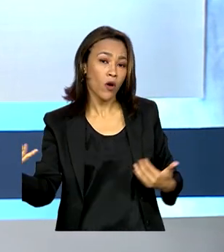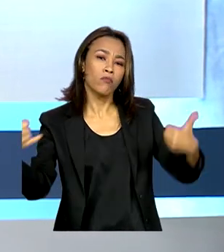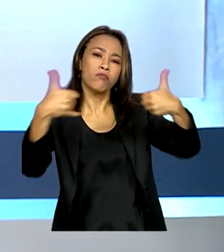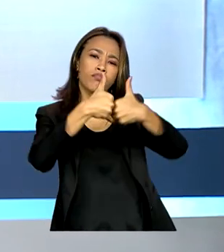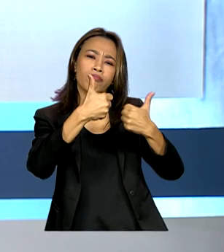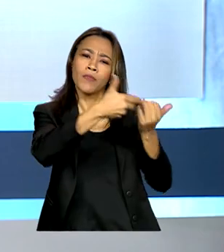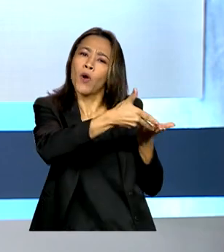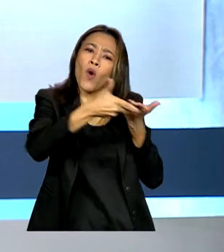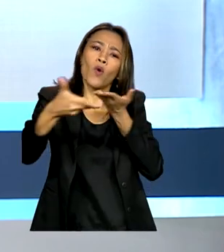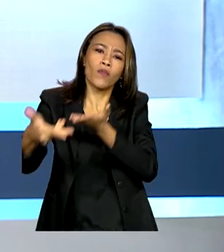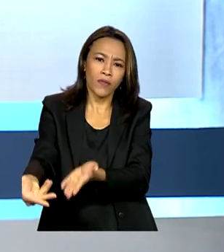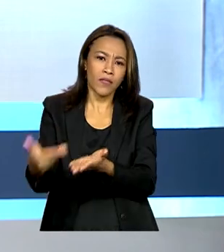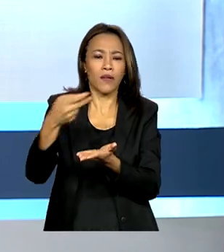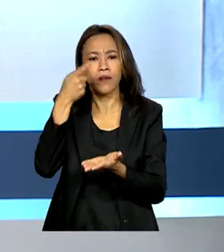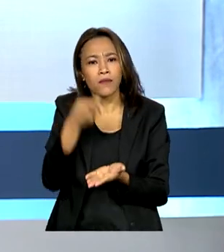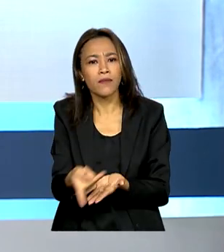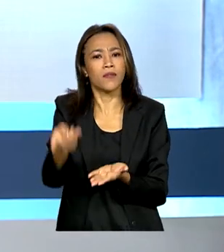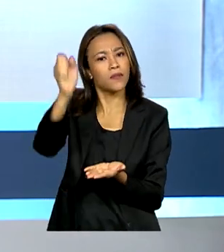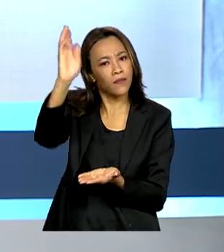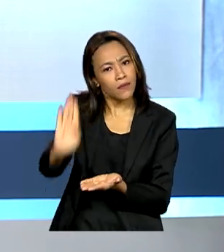convidar Macron para uma visita ao Brasil.